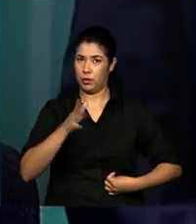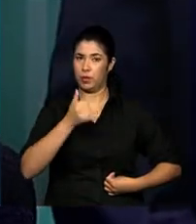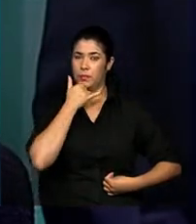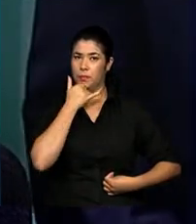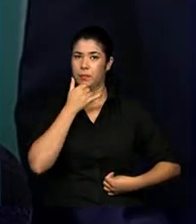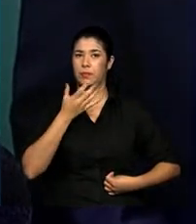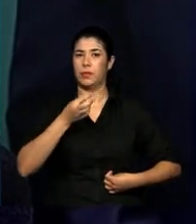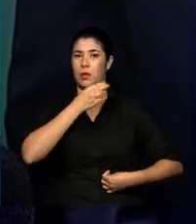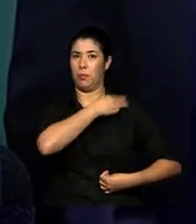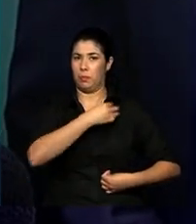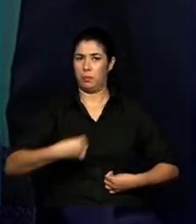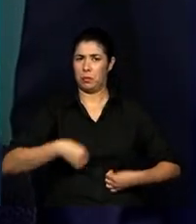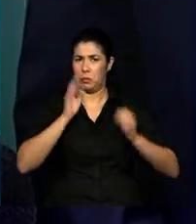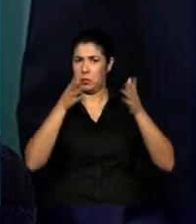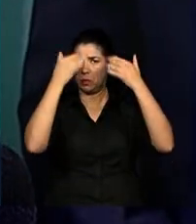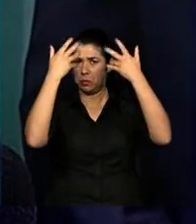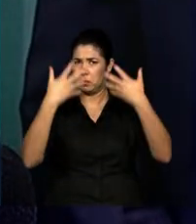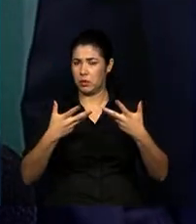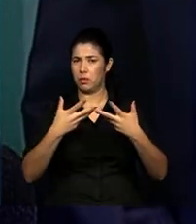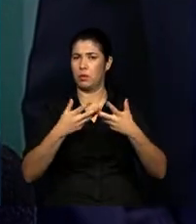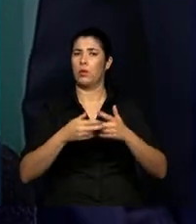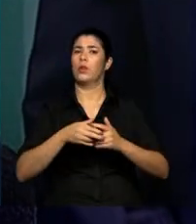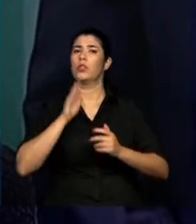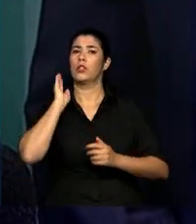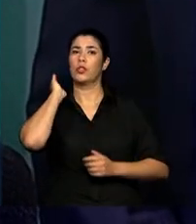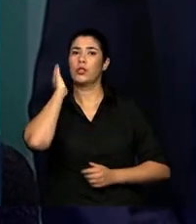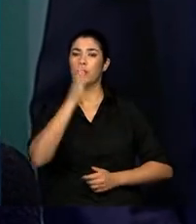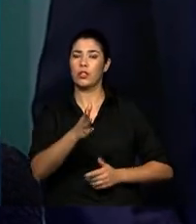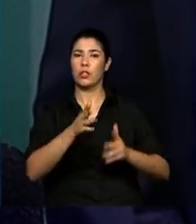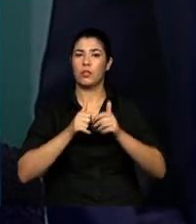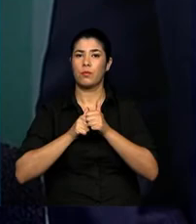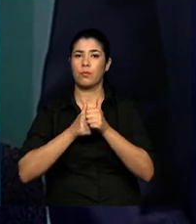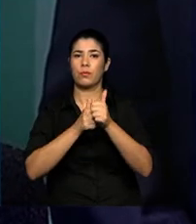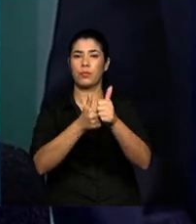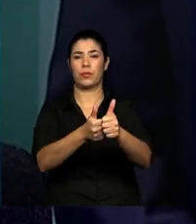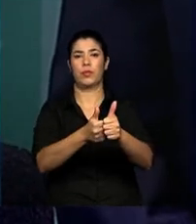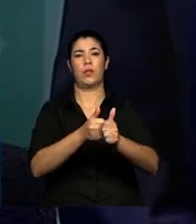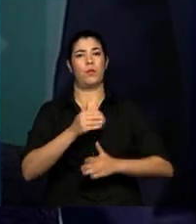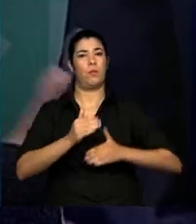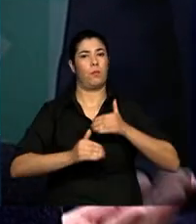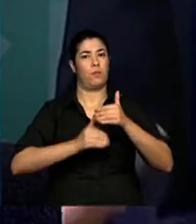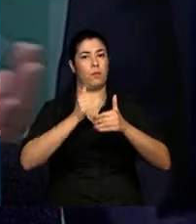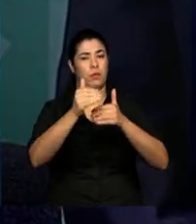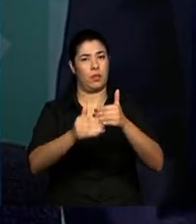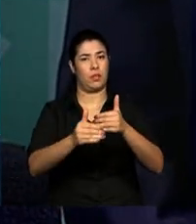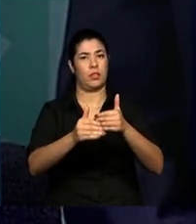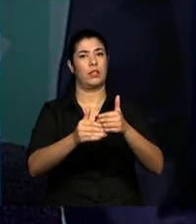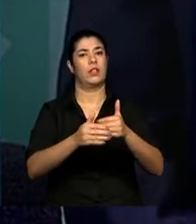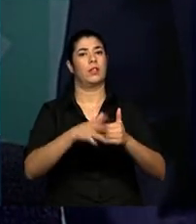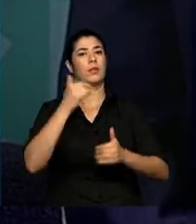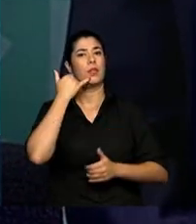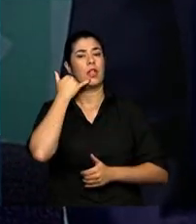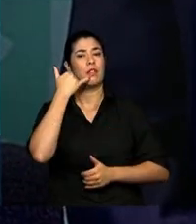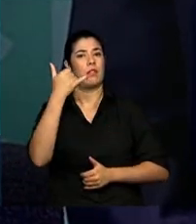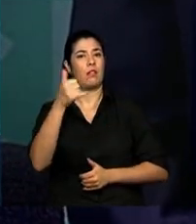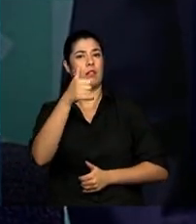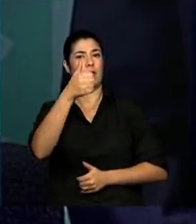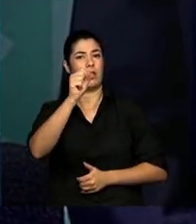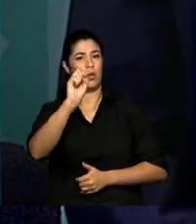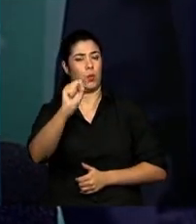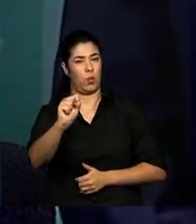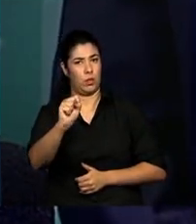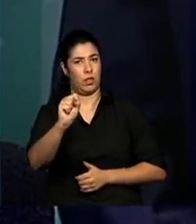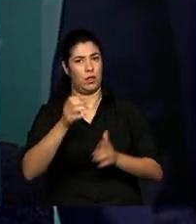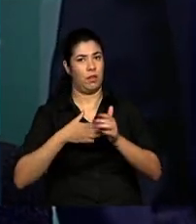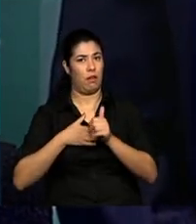já é automaticamente encaminhada para processo, na transformação do ligue para Disque. Então, essa